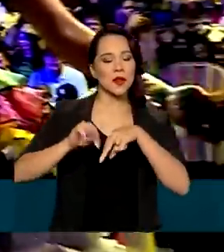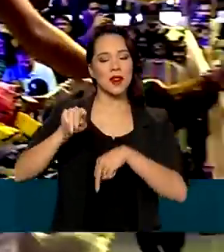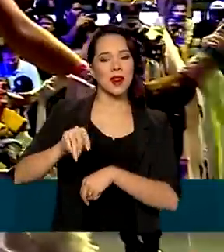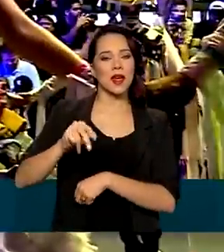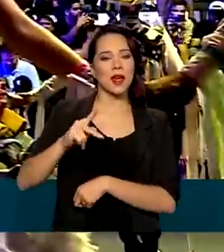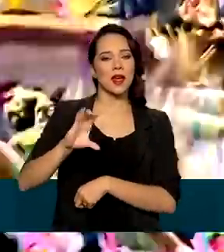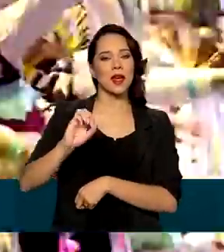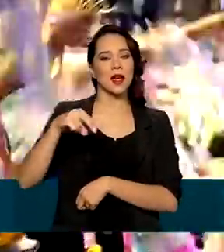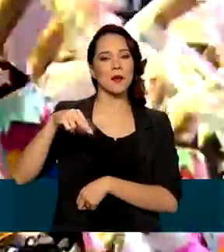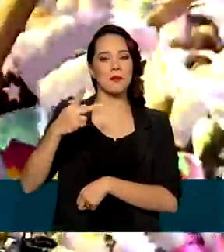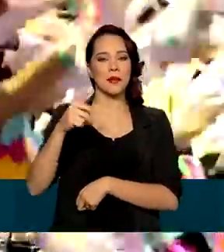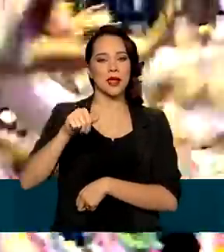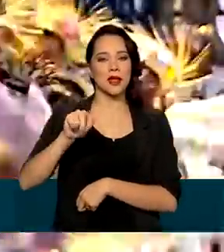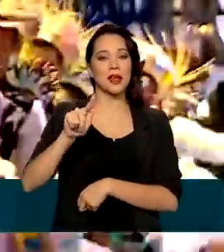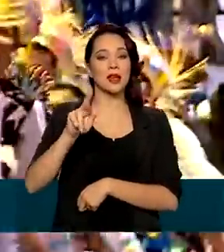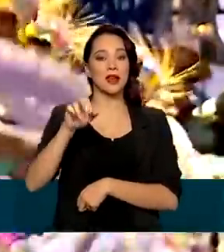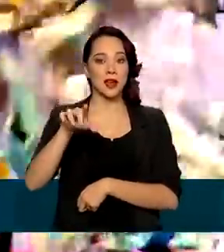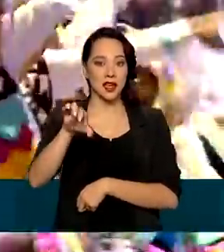Grande.